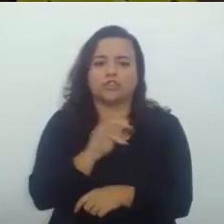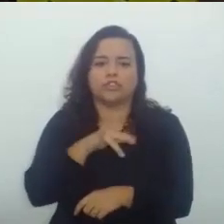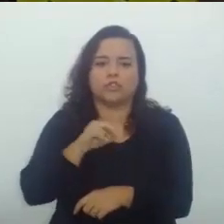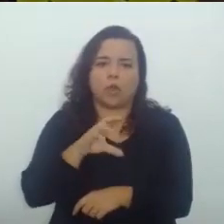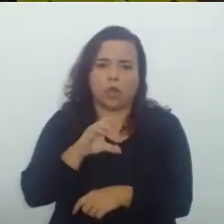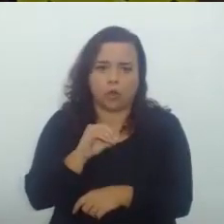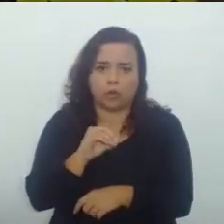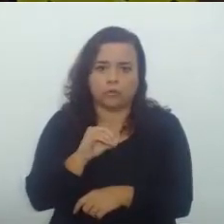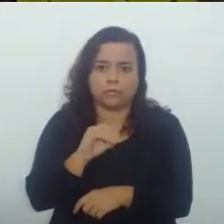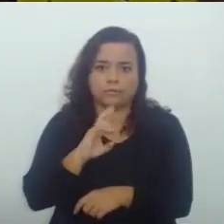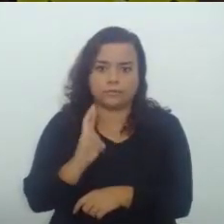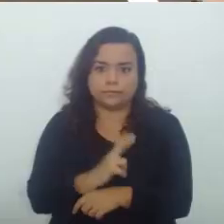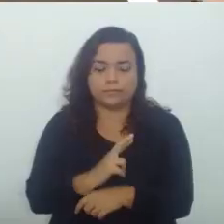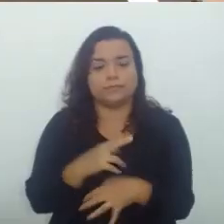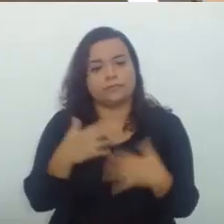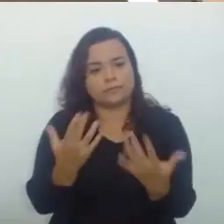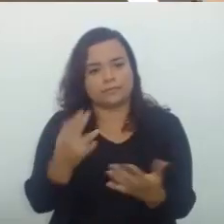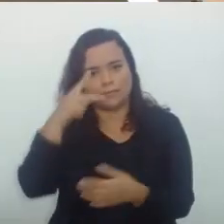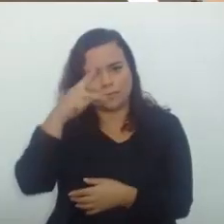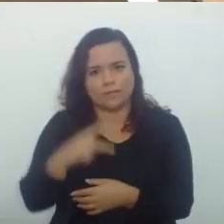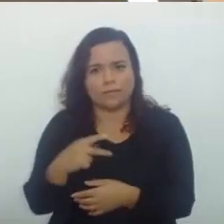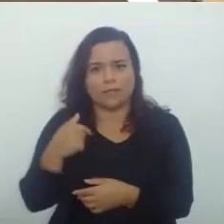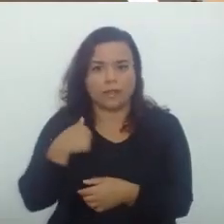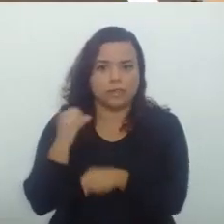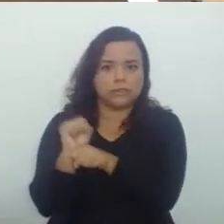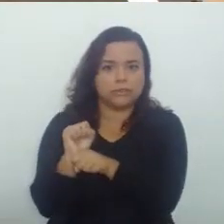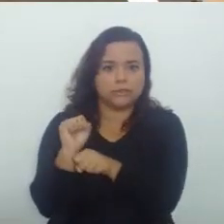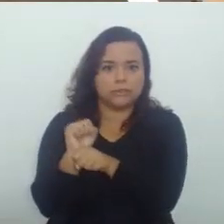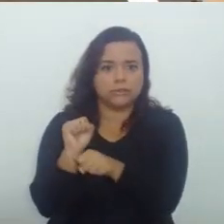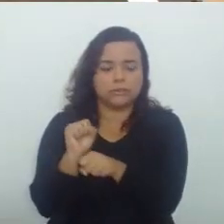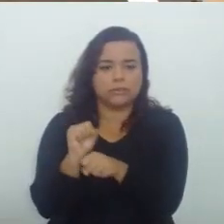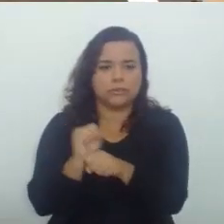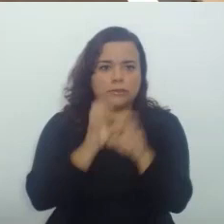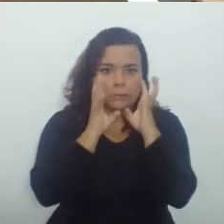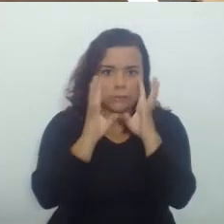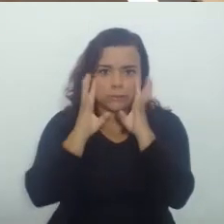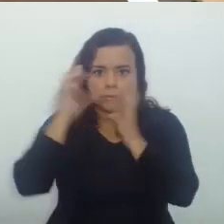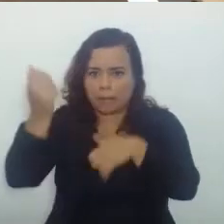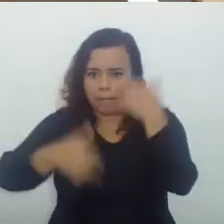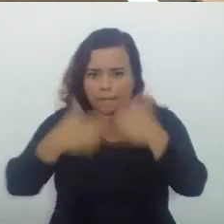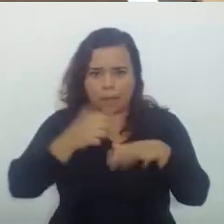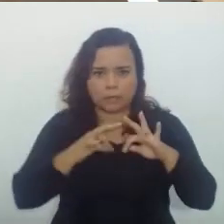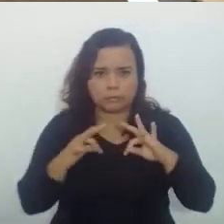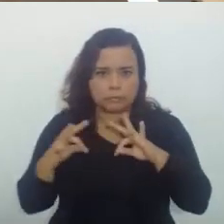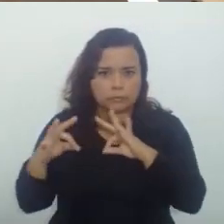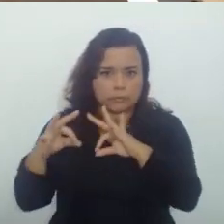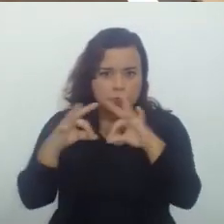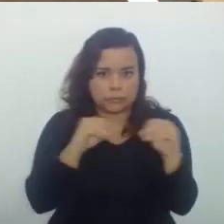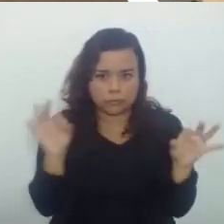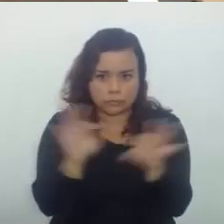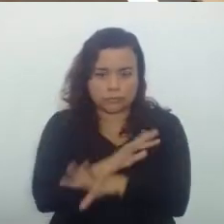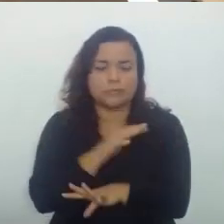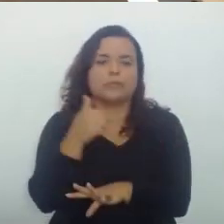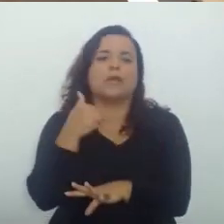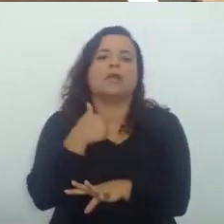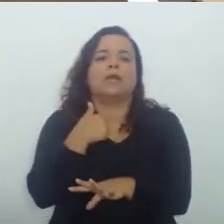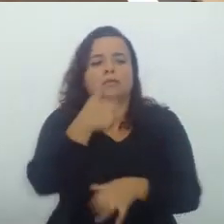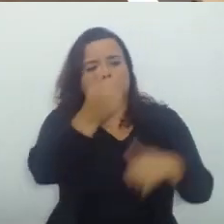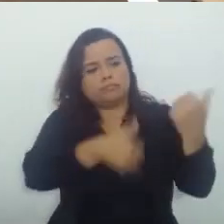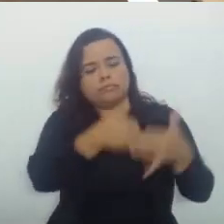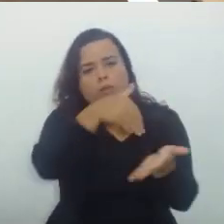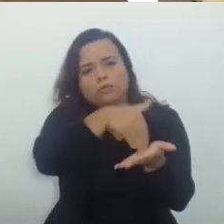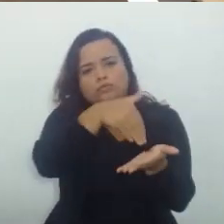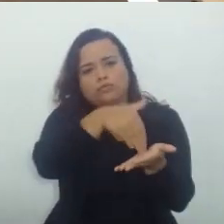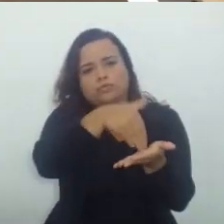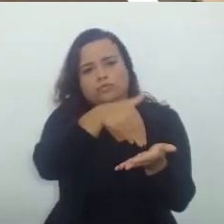Senhor presidente Eu fiquei Aguardando Ouvir Todos os pronunciamentos E Eu concordo Com o argumento Último